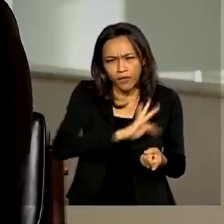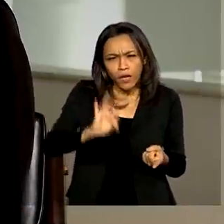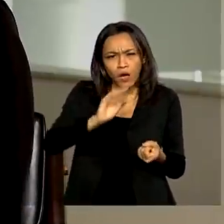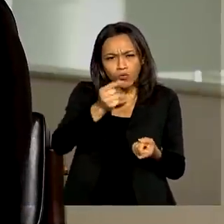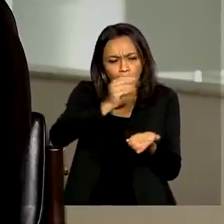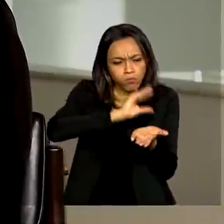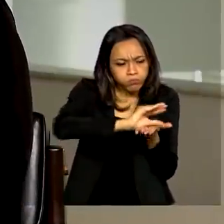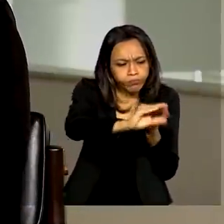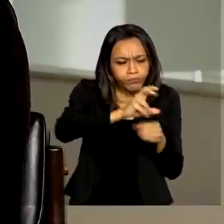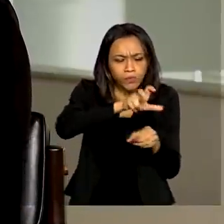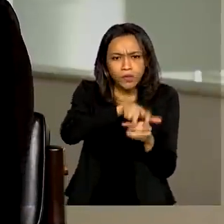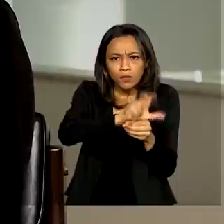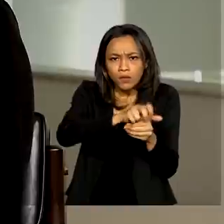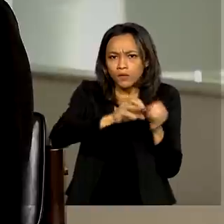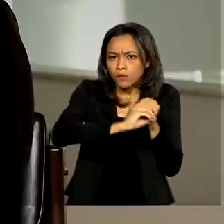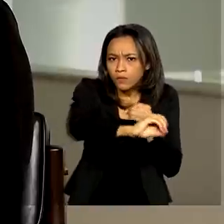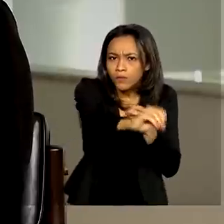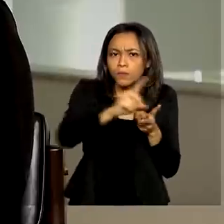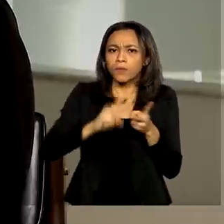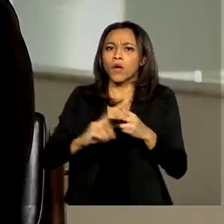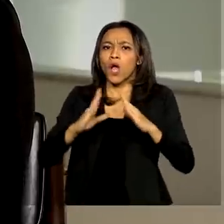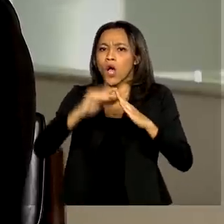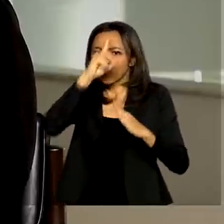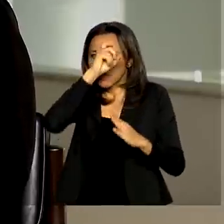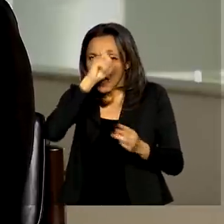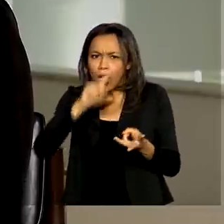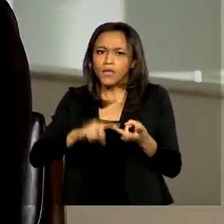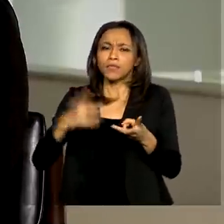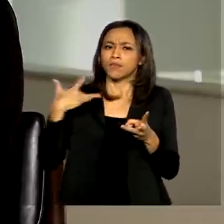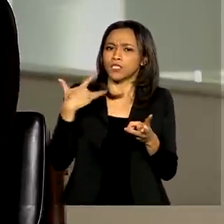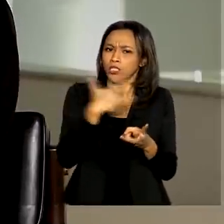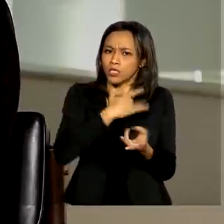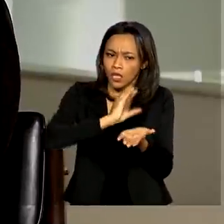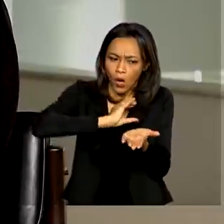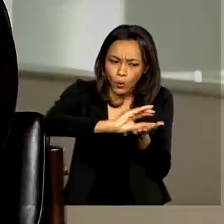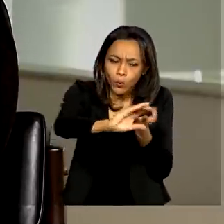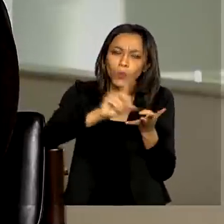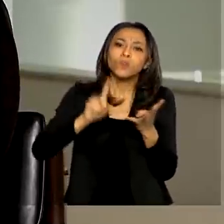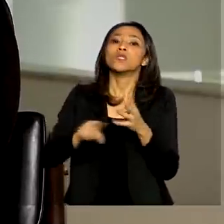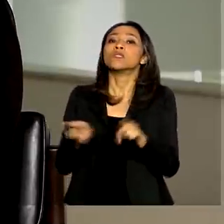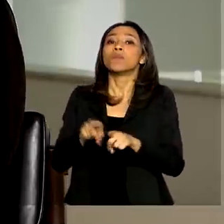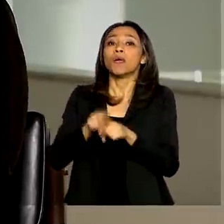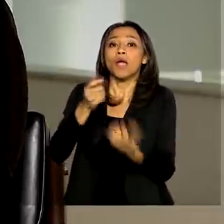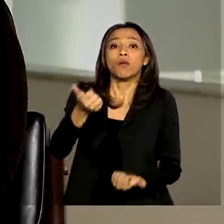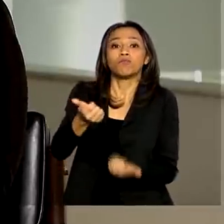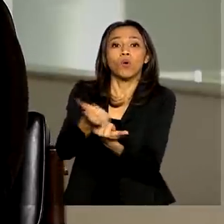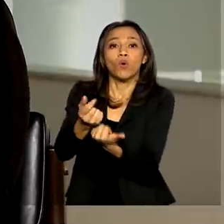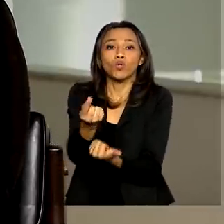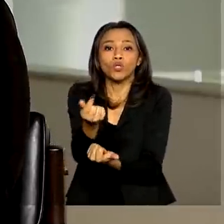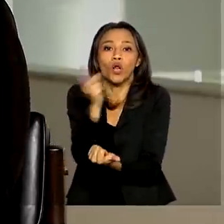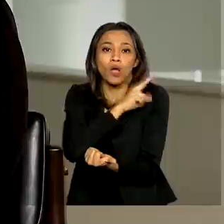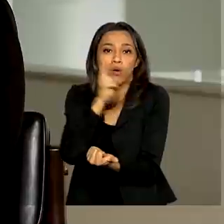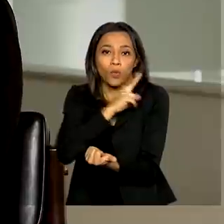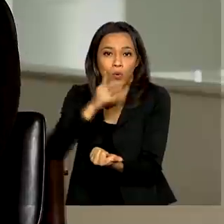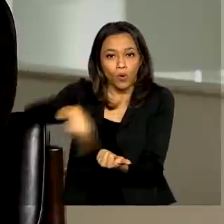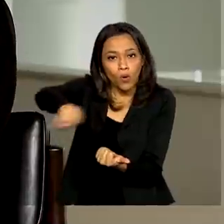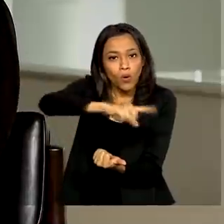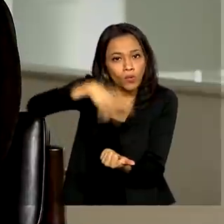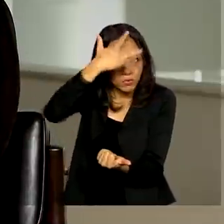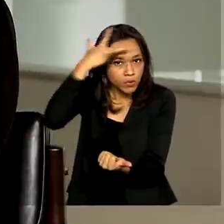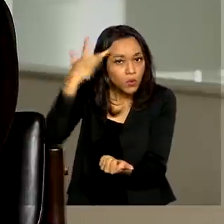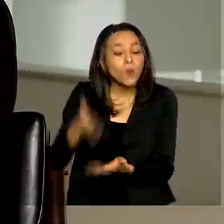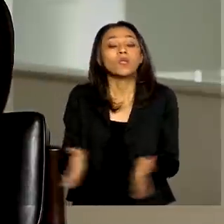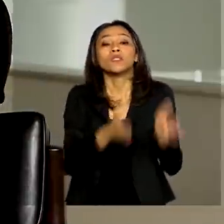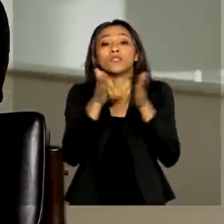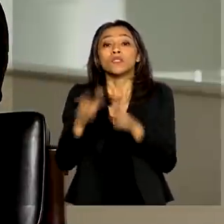investimentos em hospitais, enfim, dinheiro para a saúde pública. Também teve investimento na questão do socorro econômico, dessa crise causada do coronavírus. E também tem